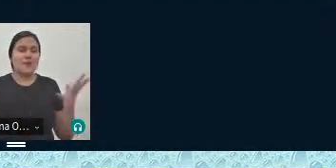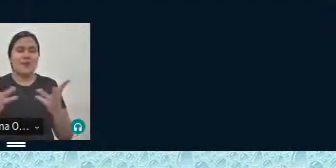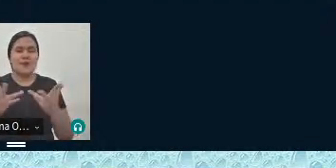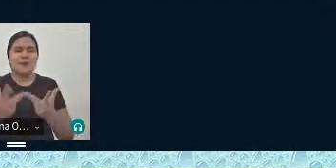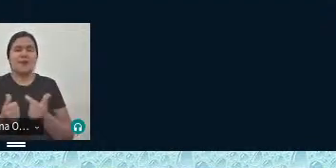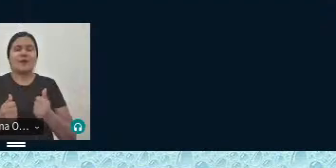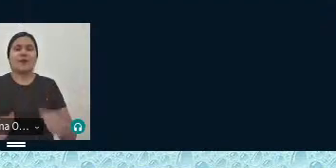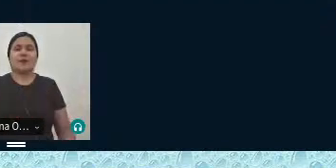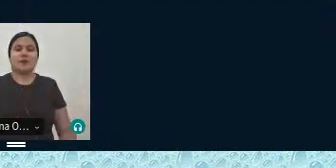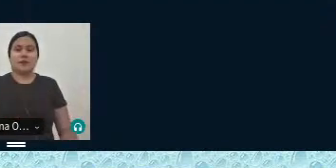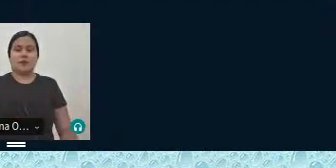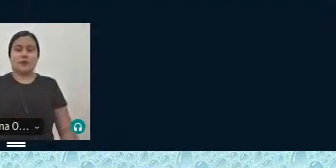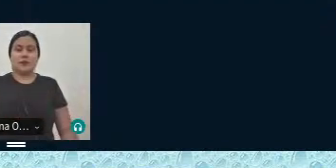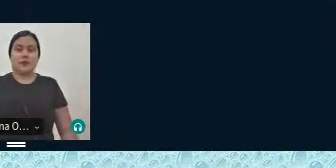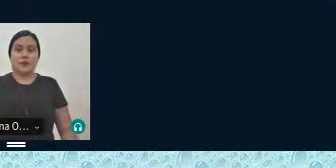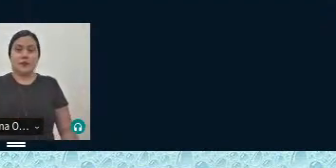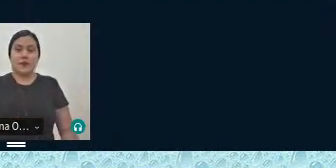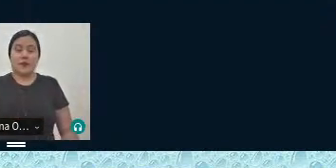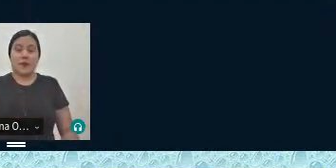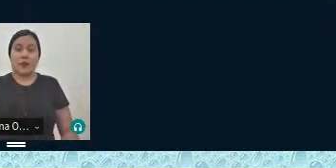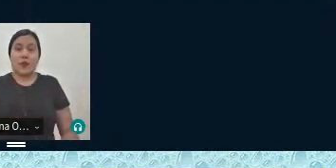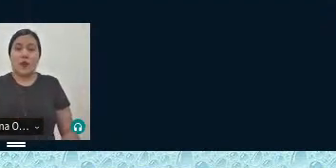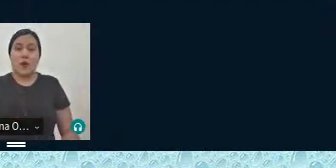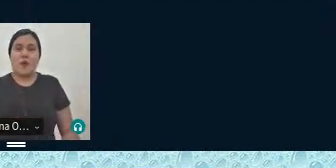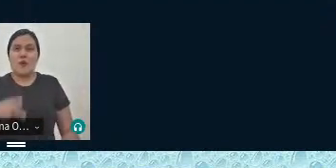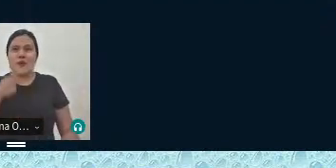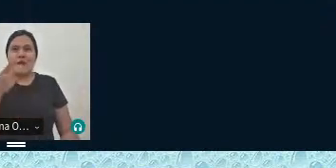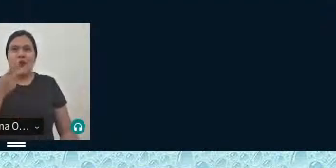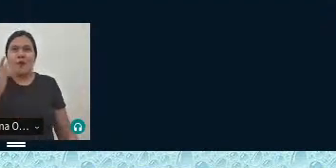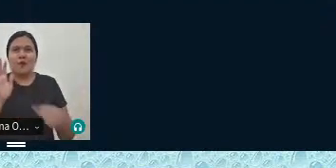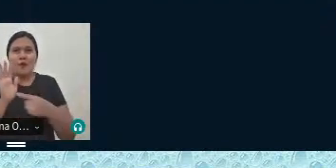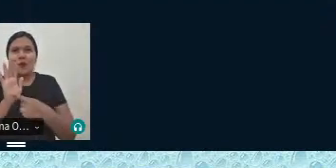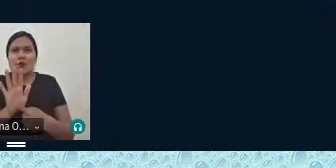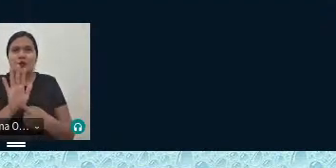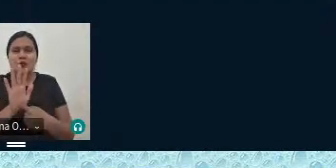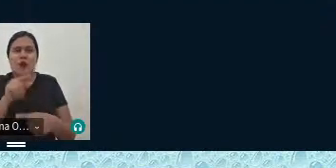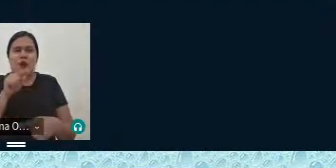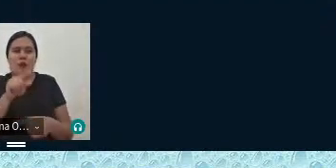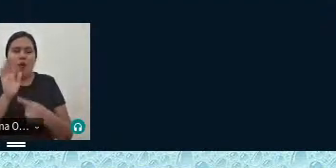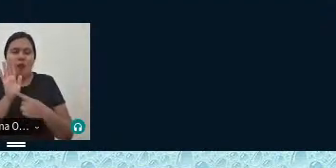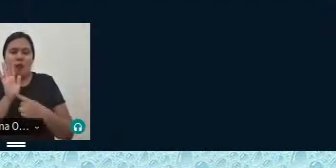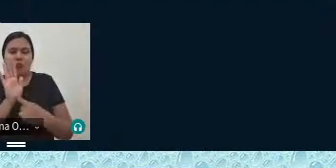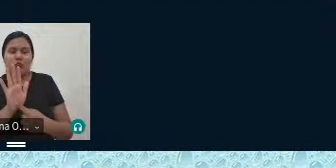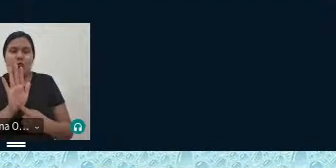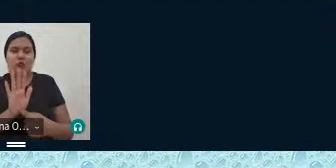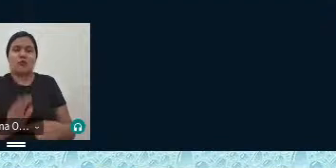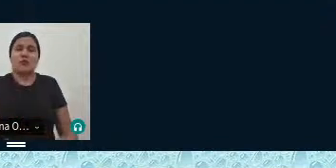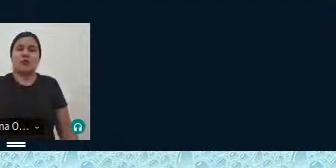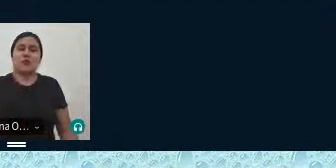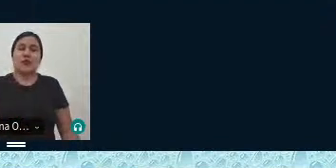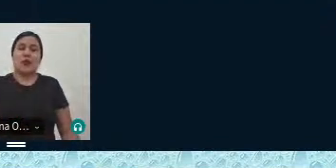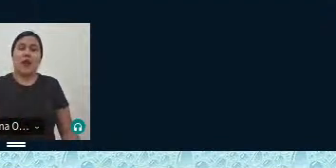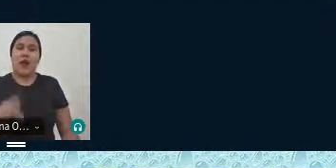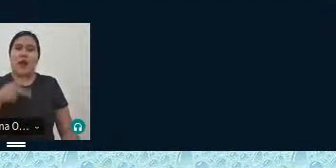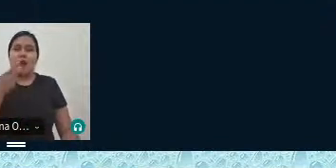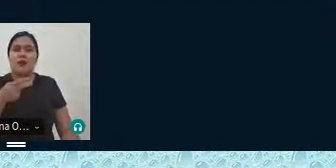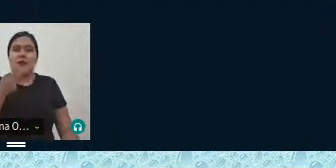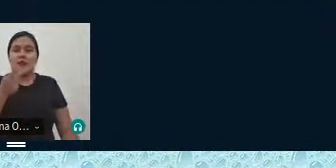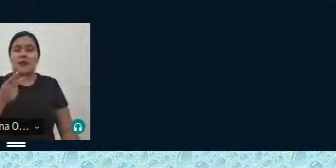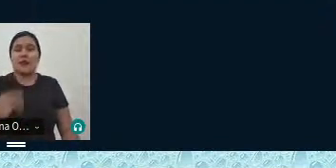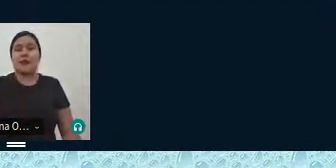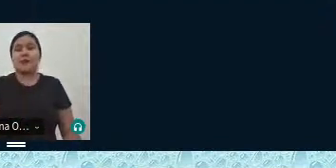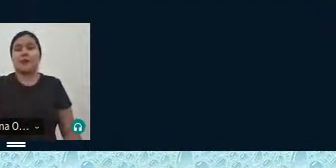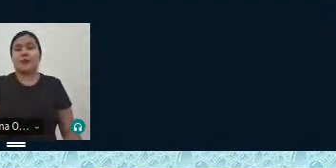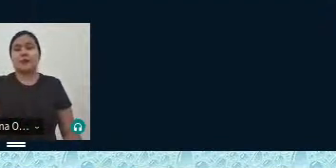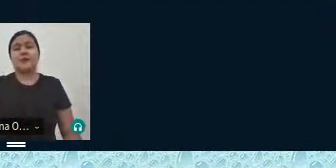e quando a senhora aponta quando você aponta a fala que